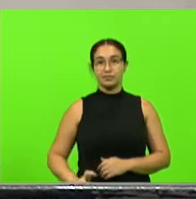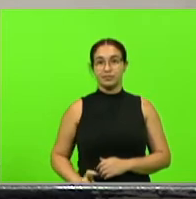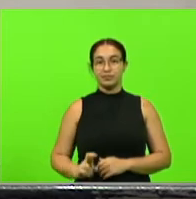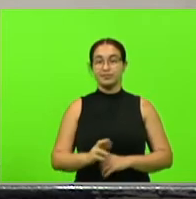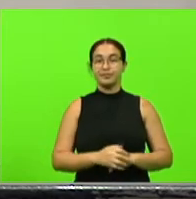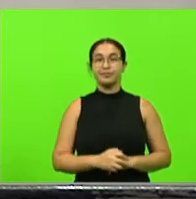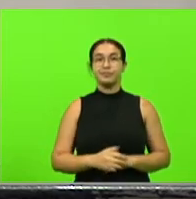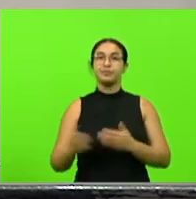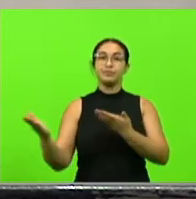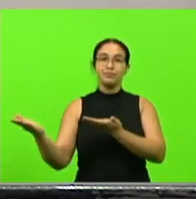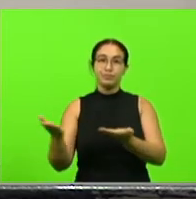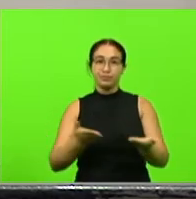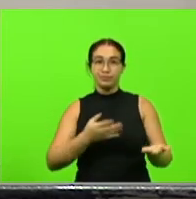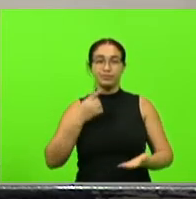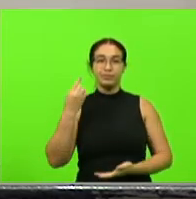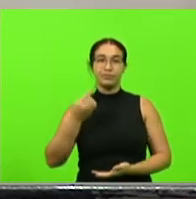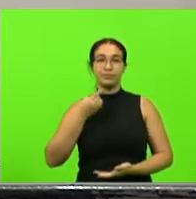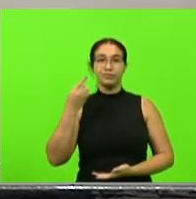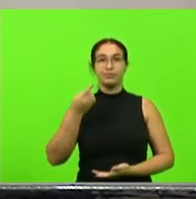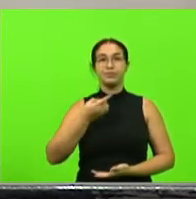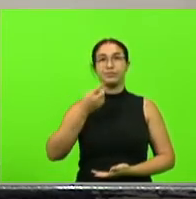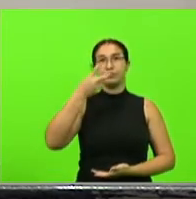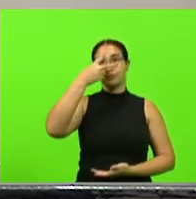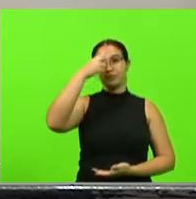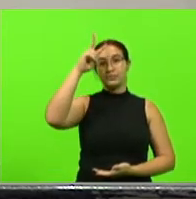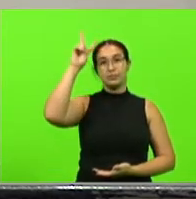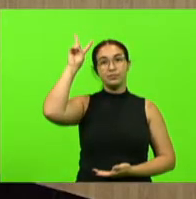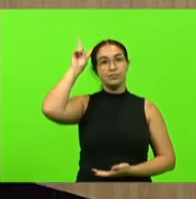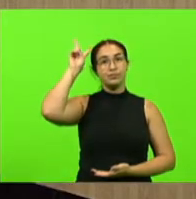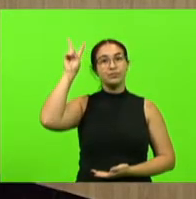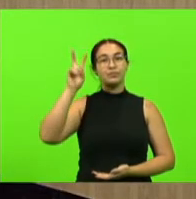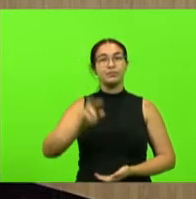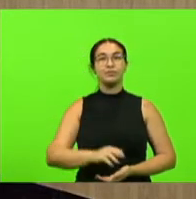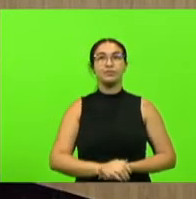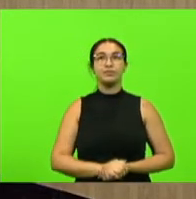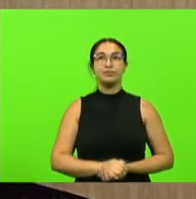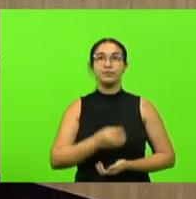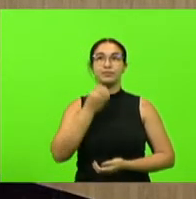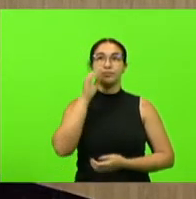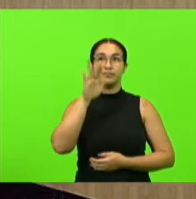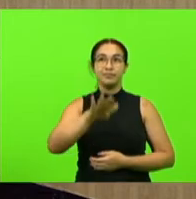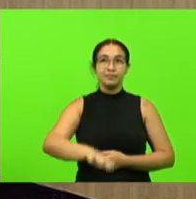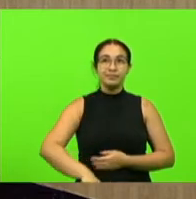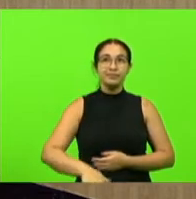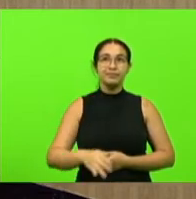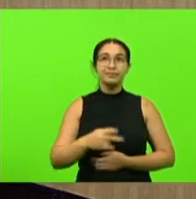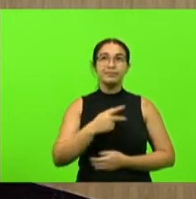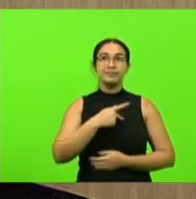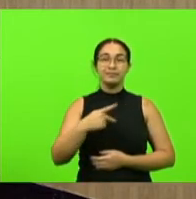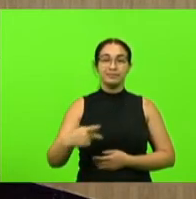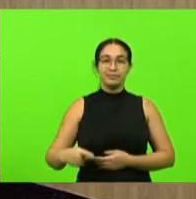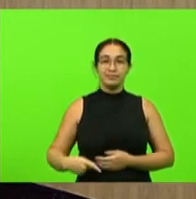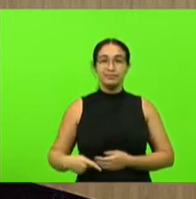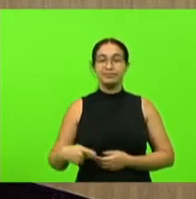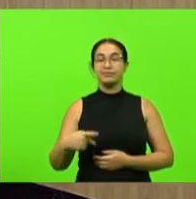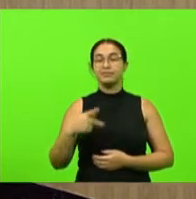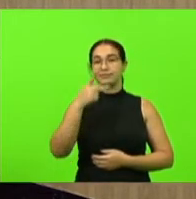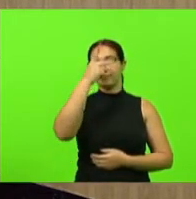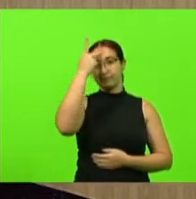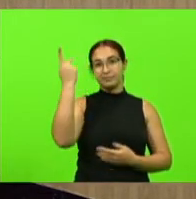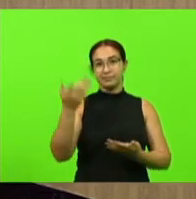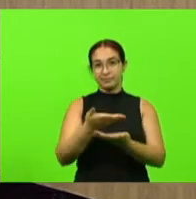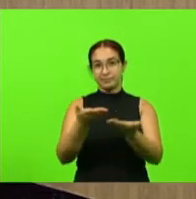ilustre deputado doutor Vicente Caropres Boa tarde senhor presidente e as pessoas que nos ouvem